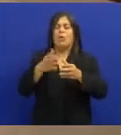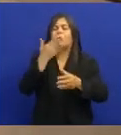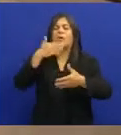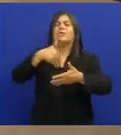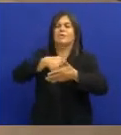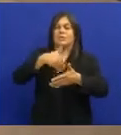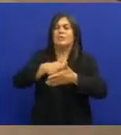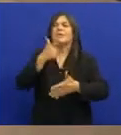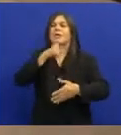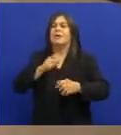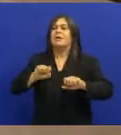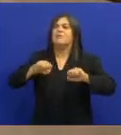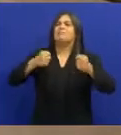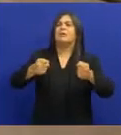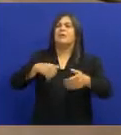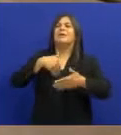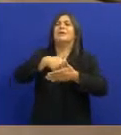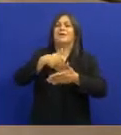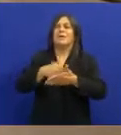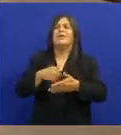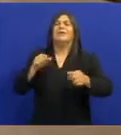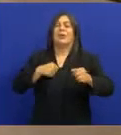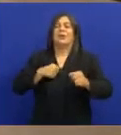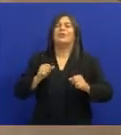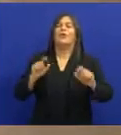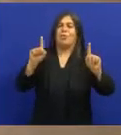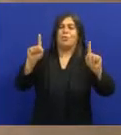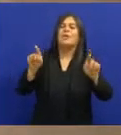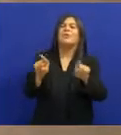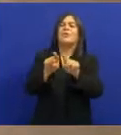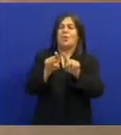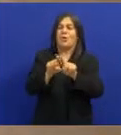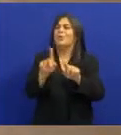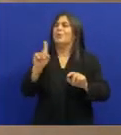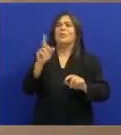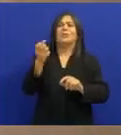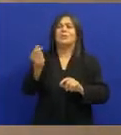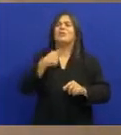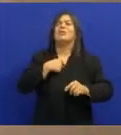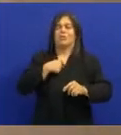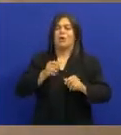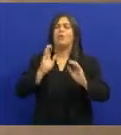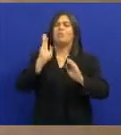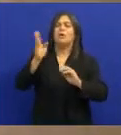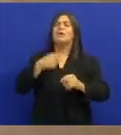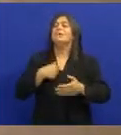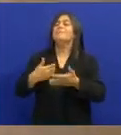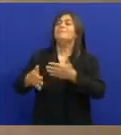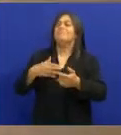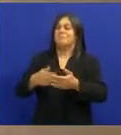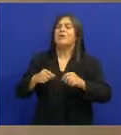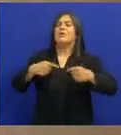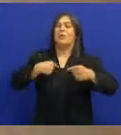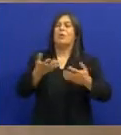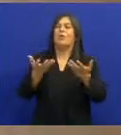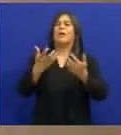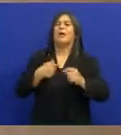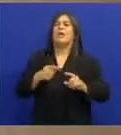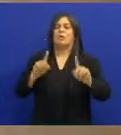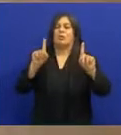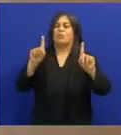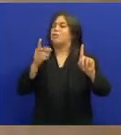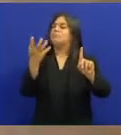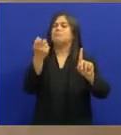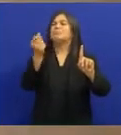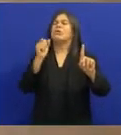meu time jogando eu aposto Quer jogar um empate é pra você Eu dou um zurra a quem aparecer Um empate pra